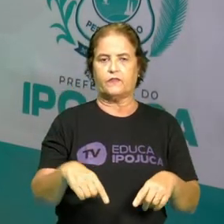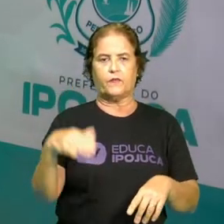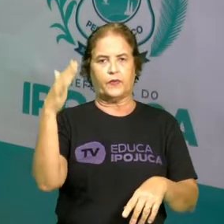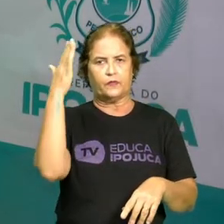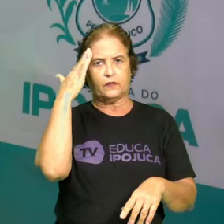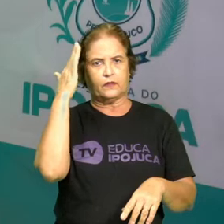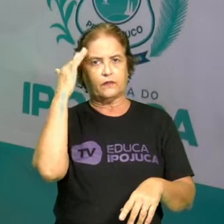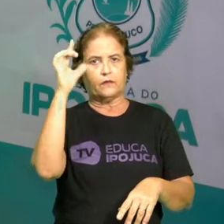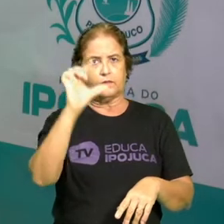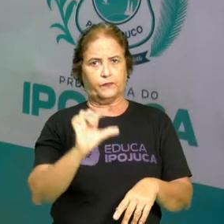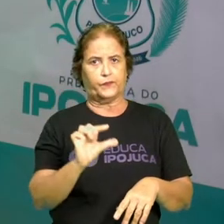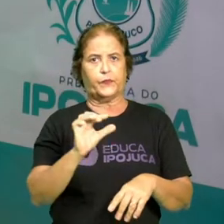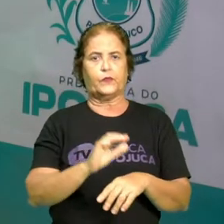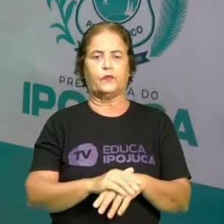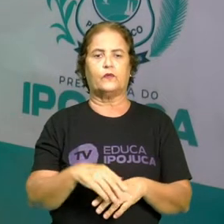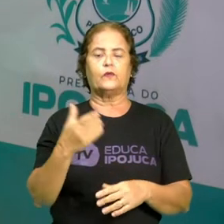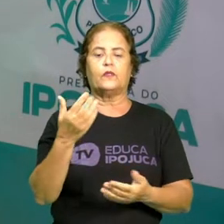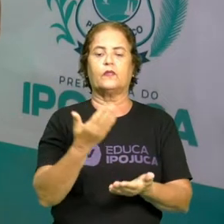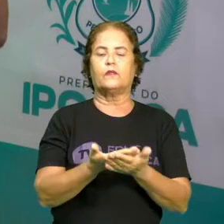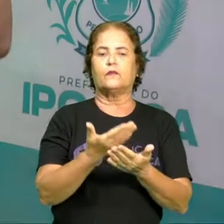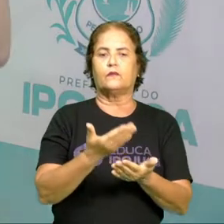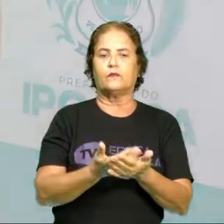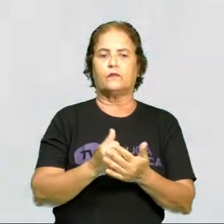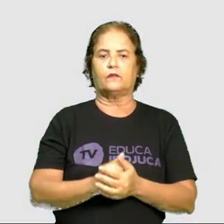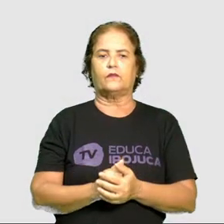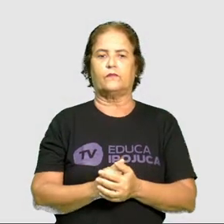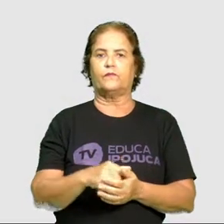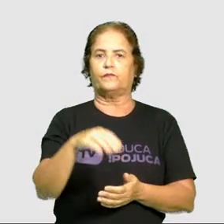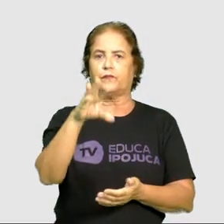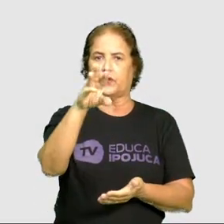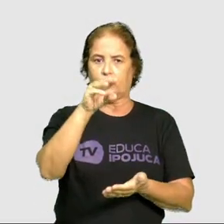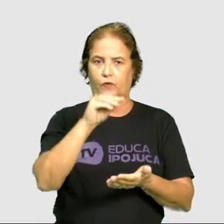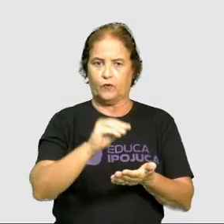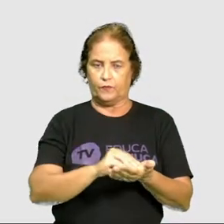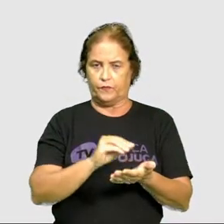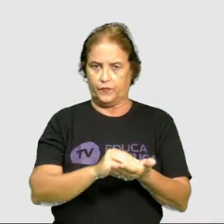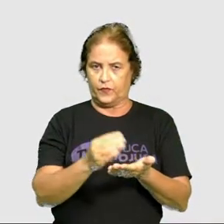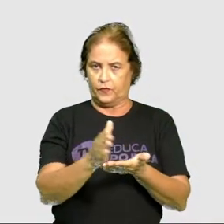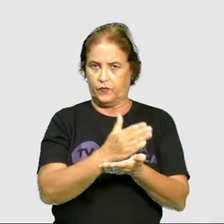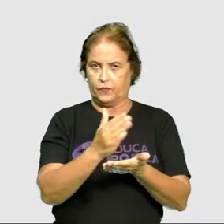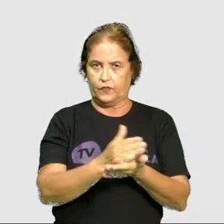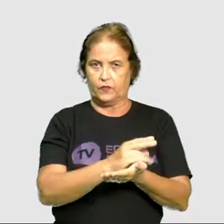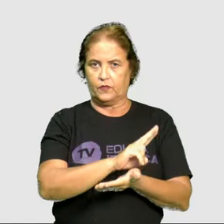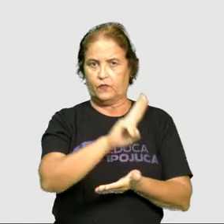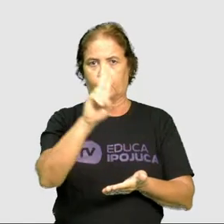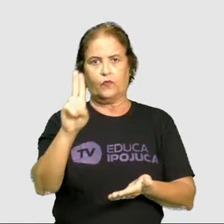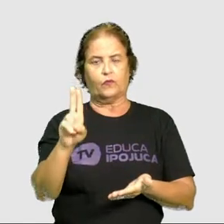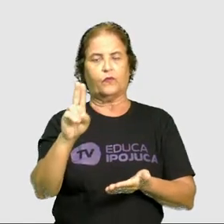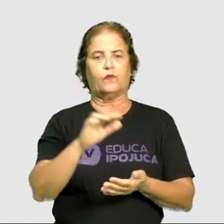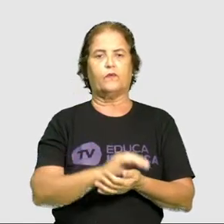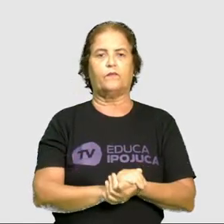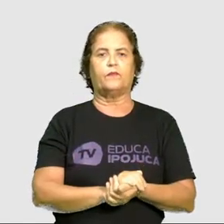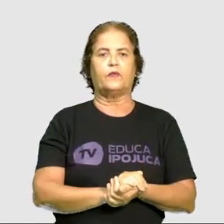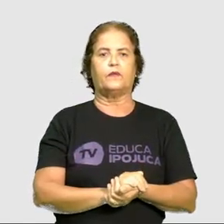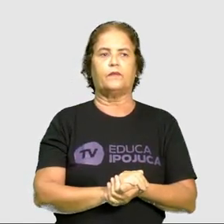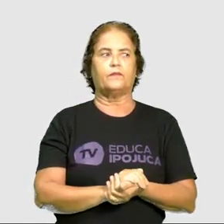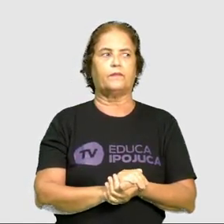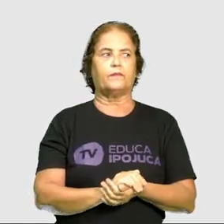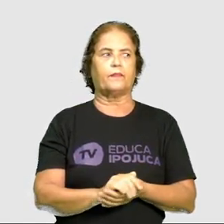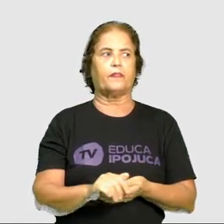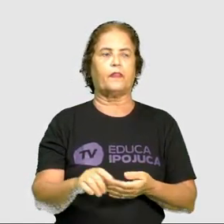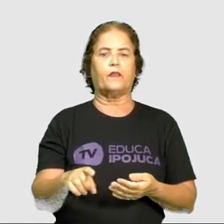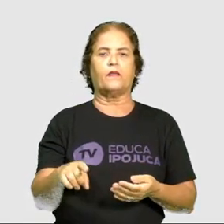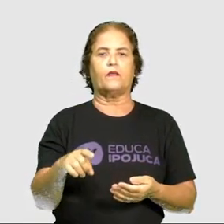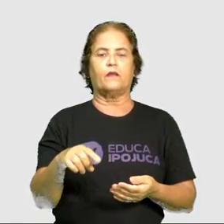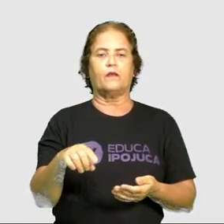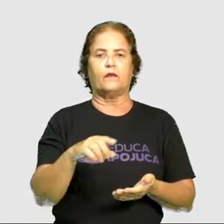mais do que estamos estudando. Anote aí, no seu caderno, o seu nome, perceba a atividade